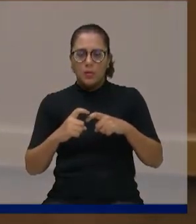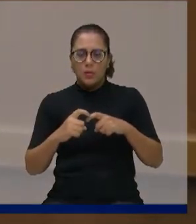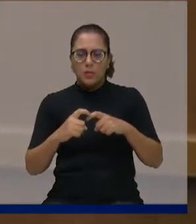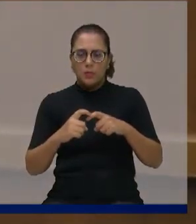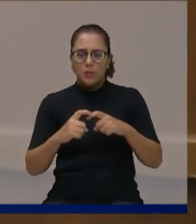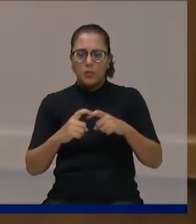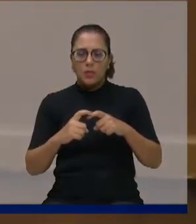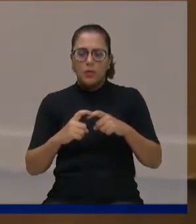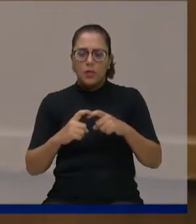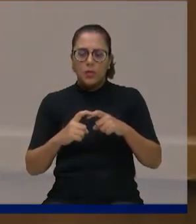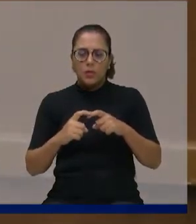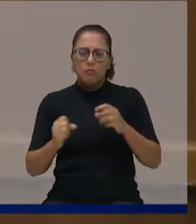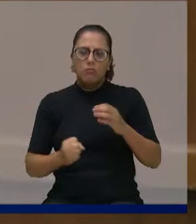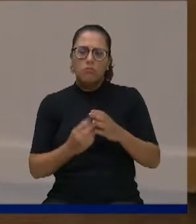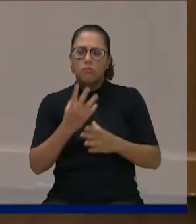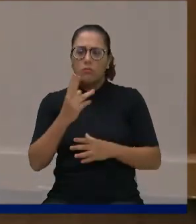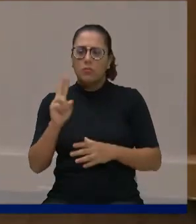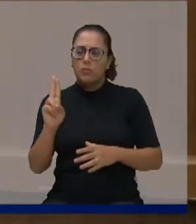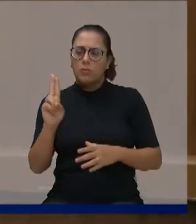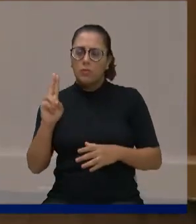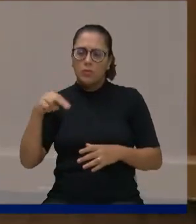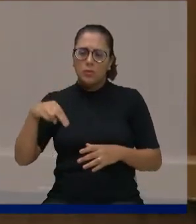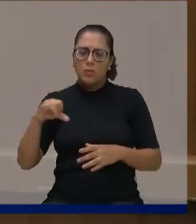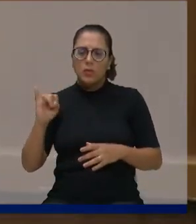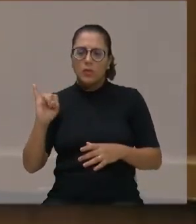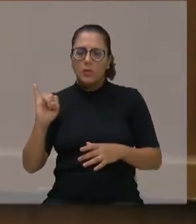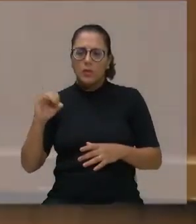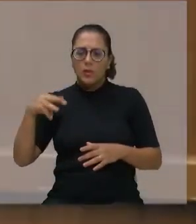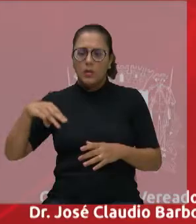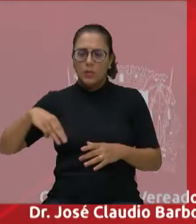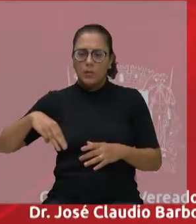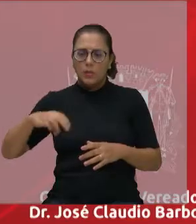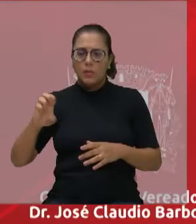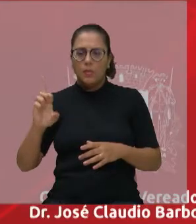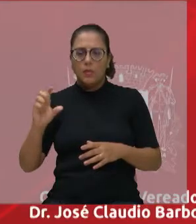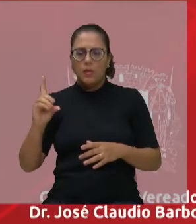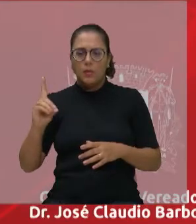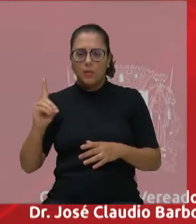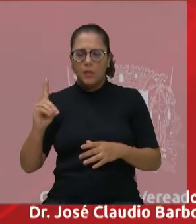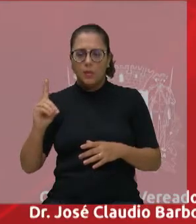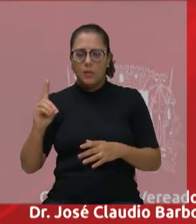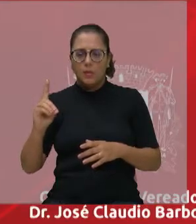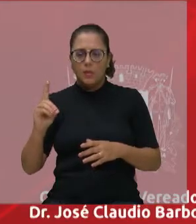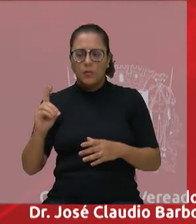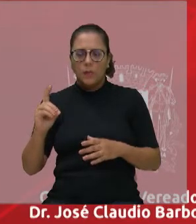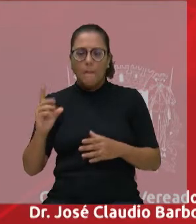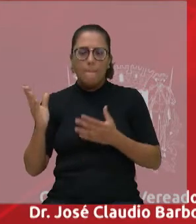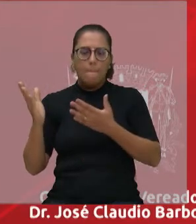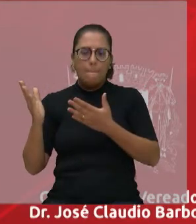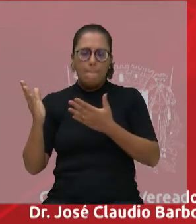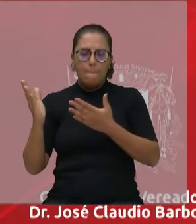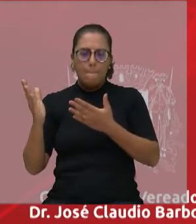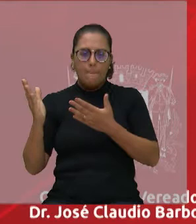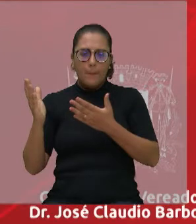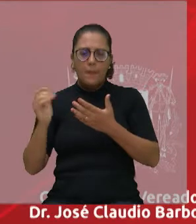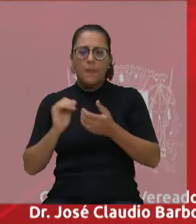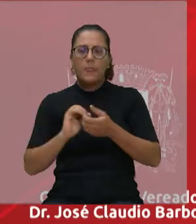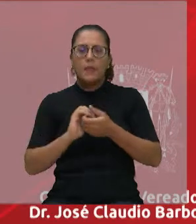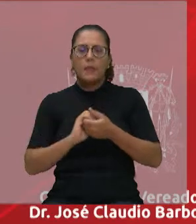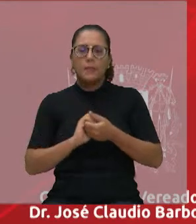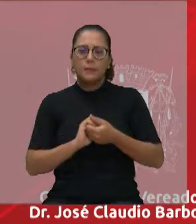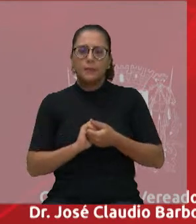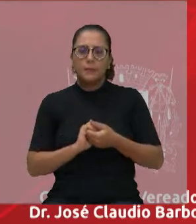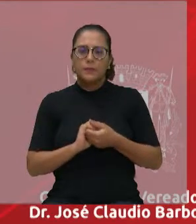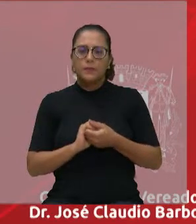de São José dos Campos. Ele, nascido na cidade de Pureza, no estado do Rio de Janeiro,